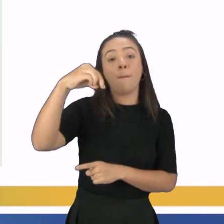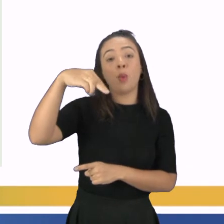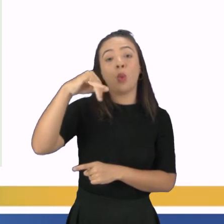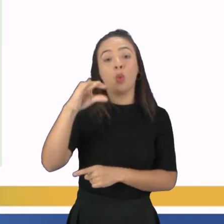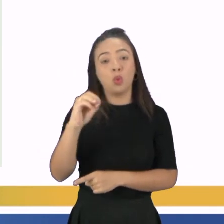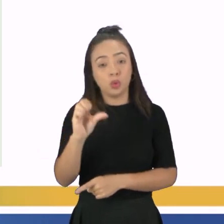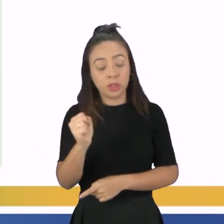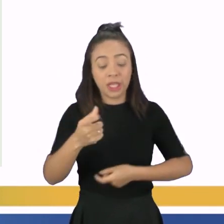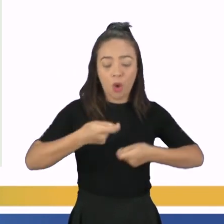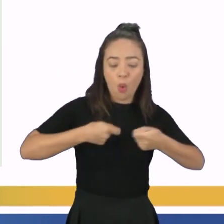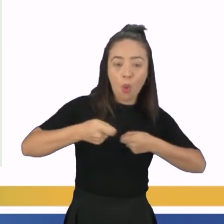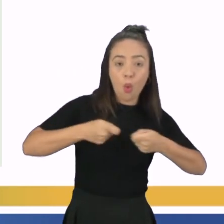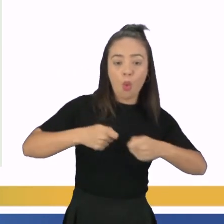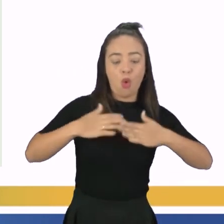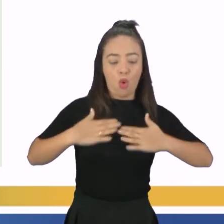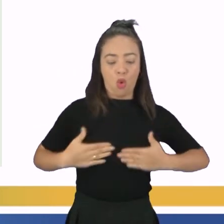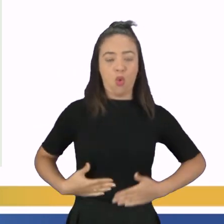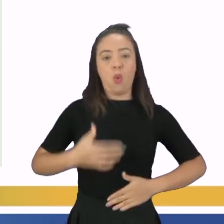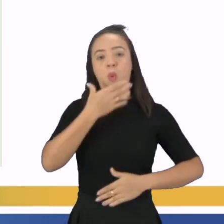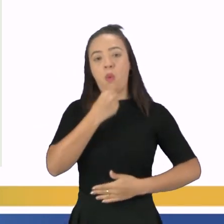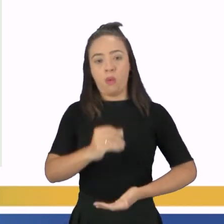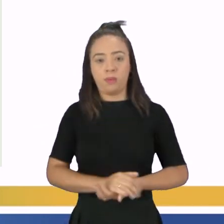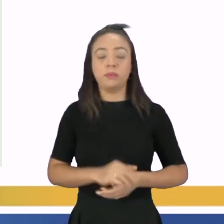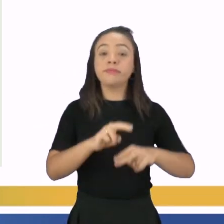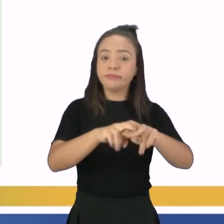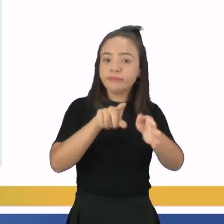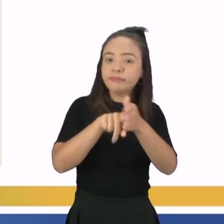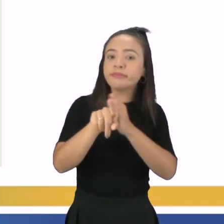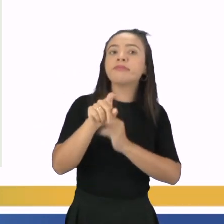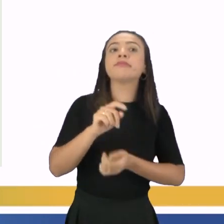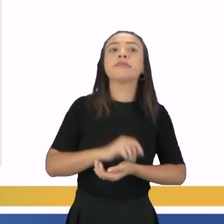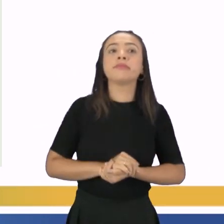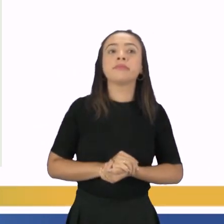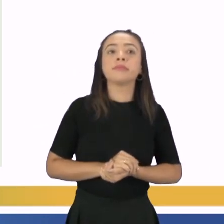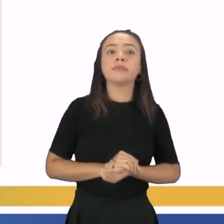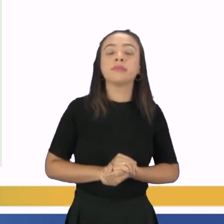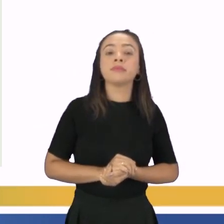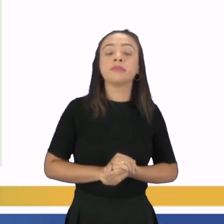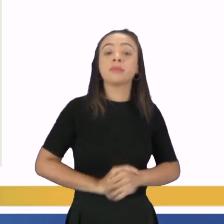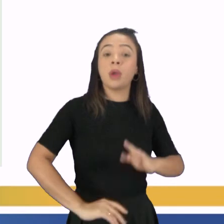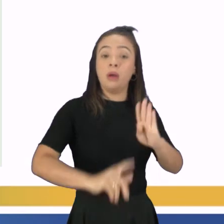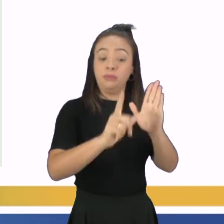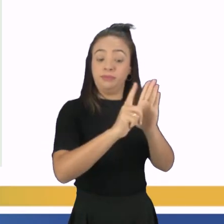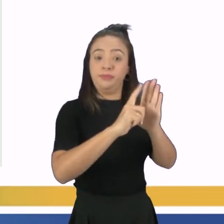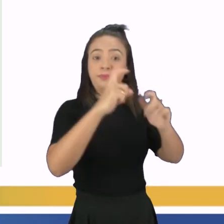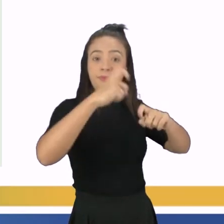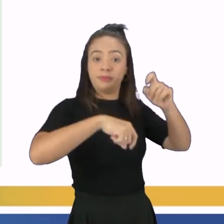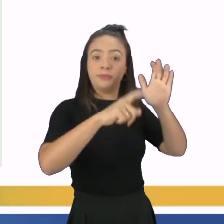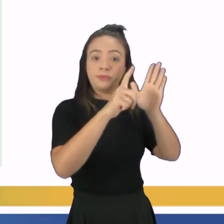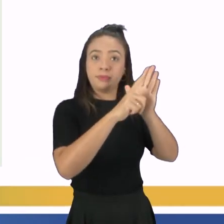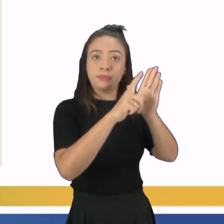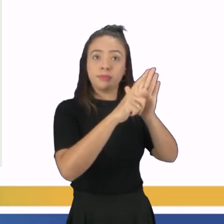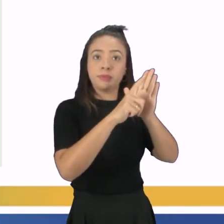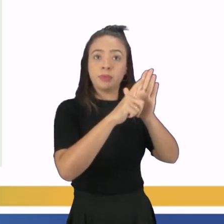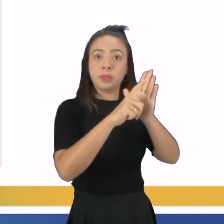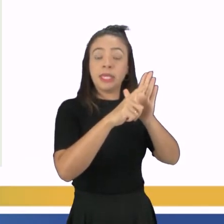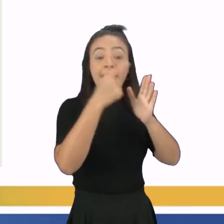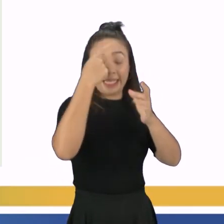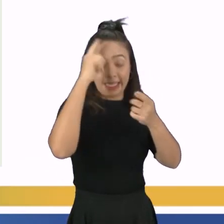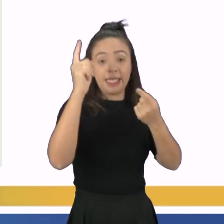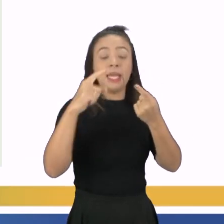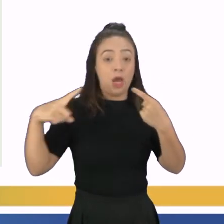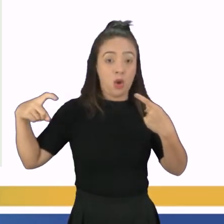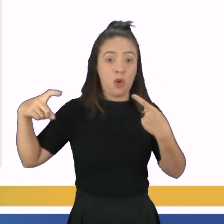o corpo masculino E a questão pergunta exatamente isso O sistema reprodutor masculino, além de produzir os gametas